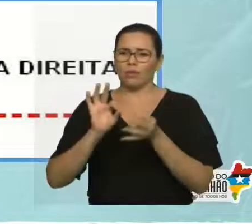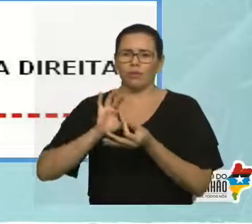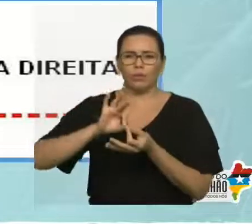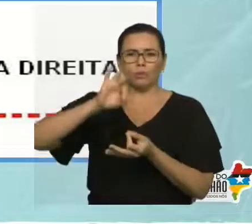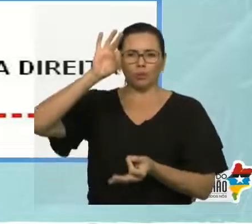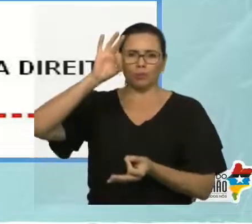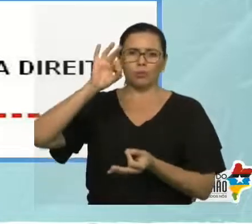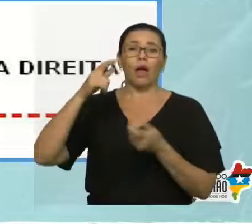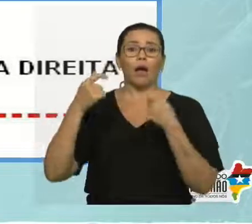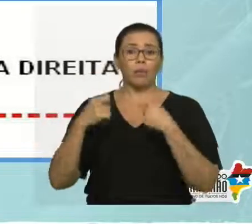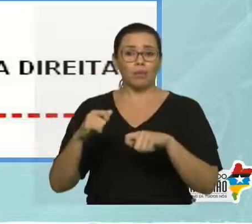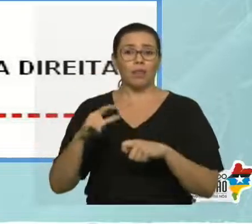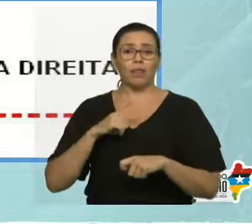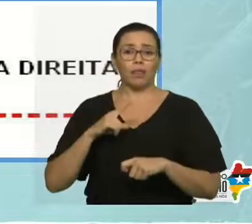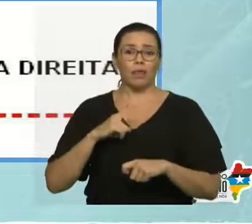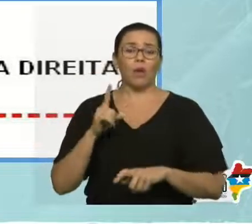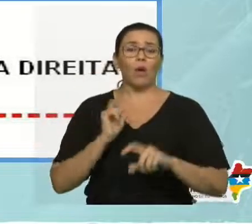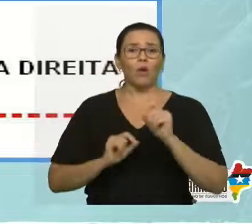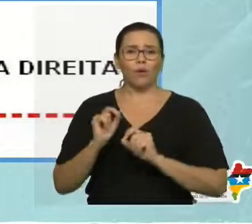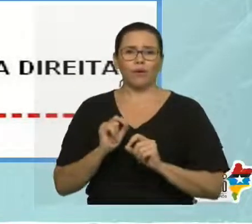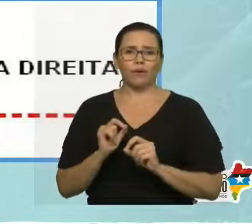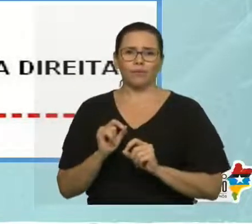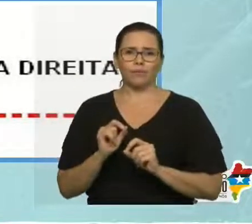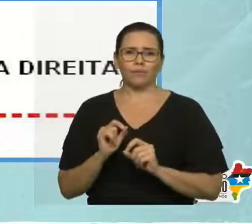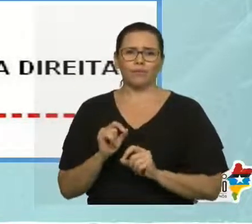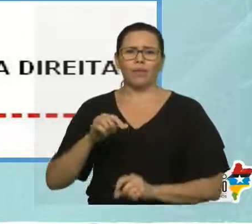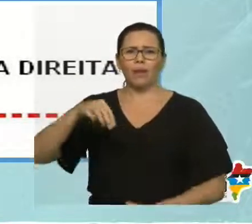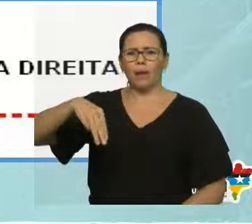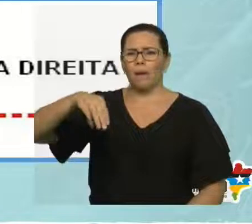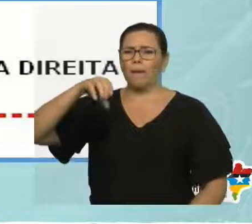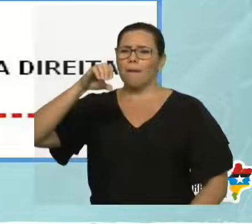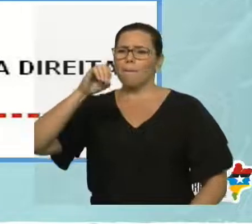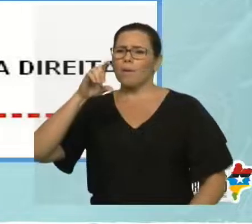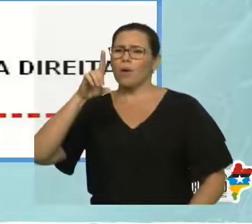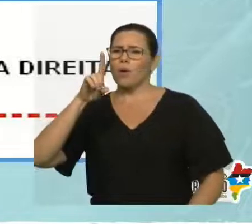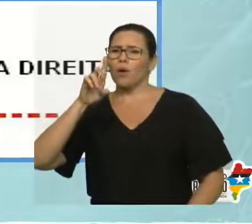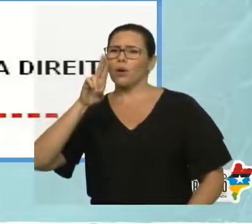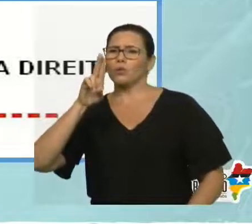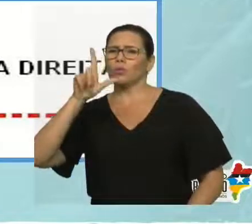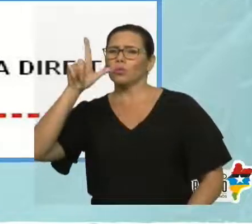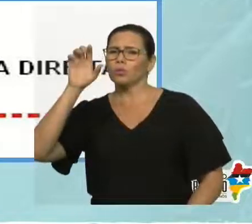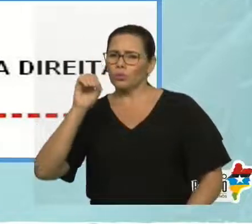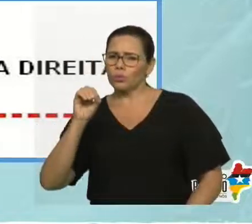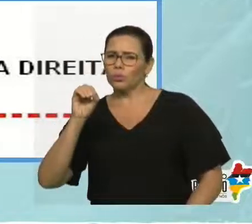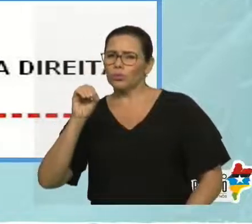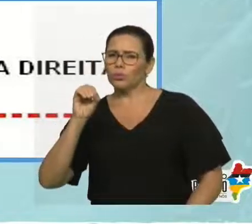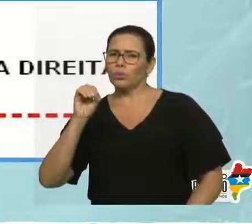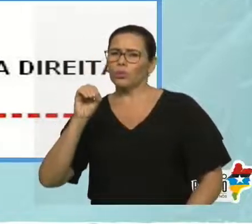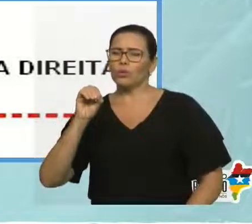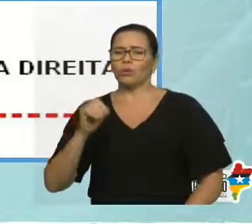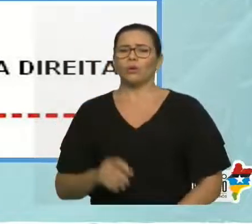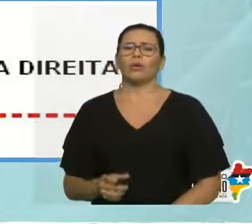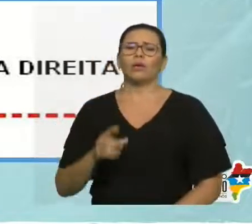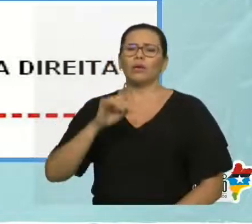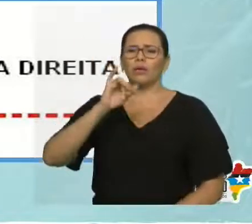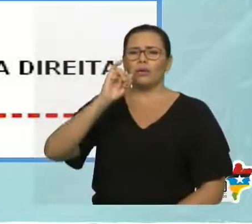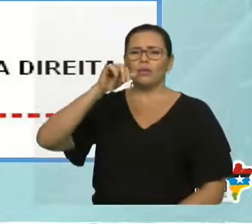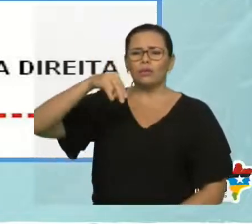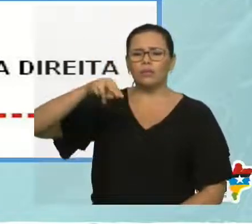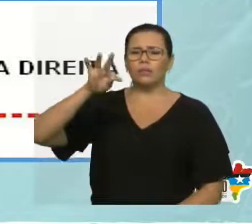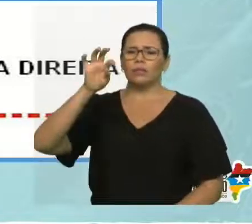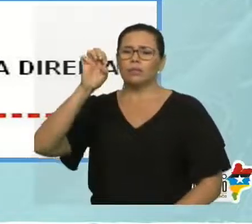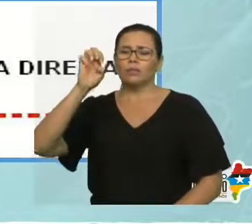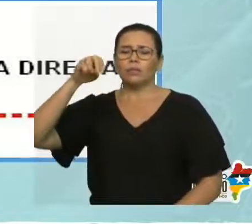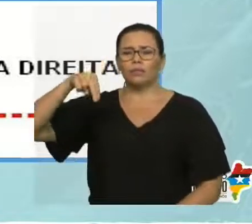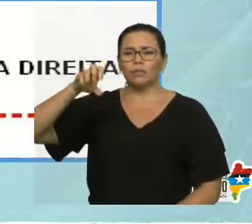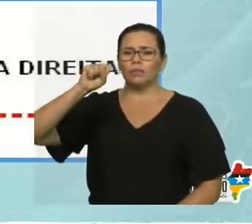intensidade, que é a mesma coisa que módulo. E o que é intensidade? É o número, é o valor da grandeza com a unidade, se ela